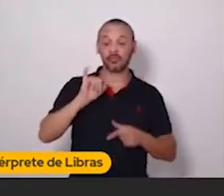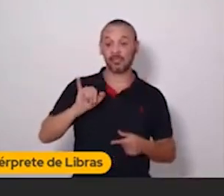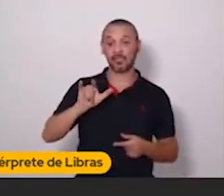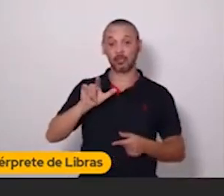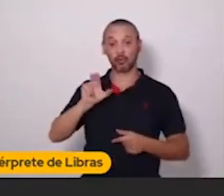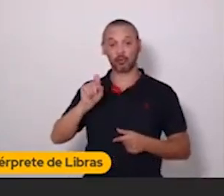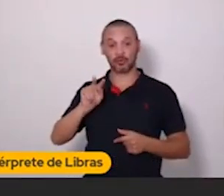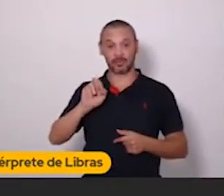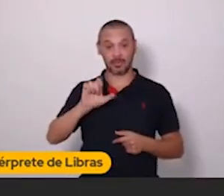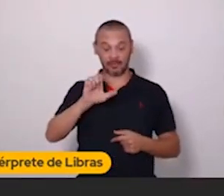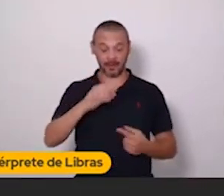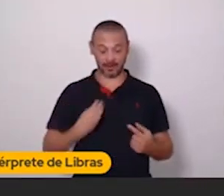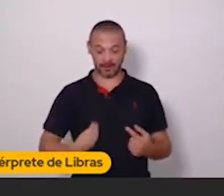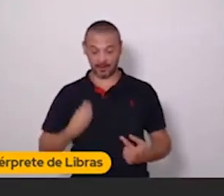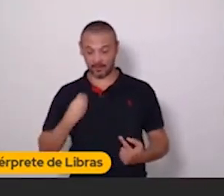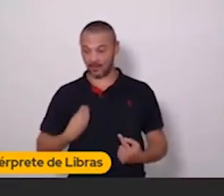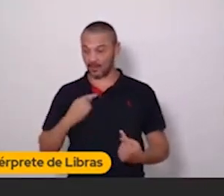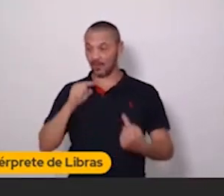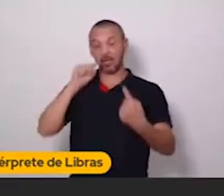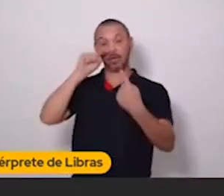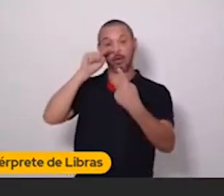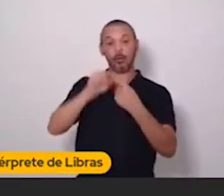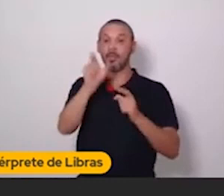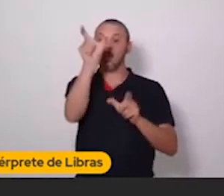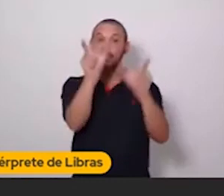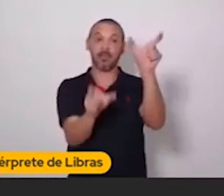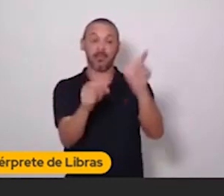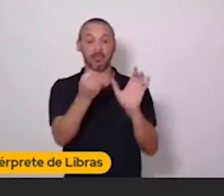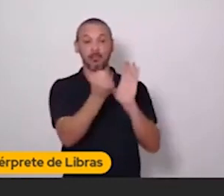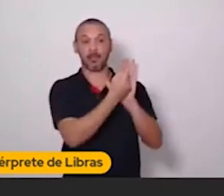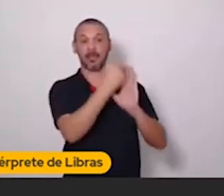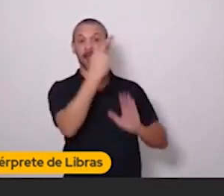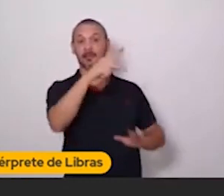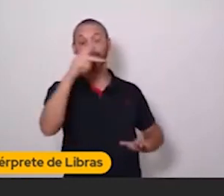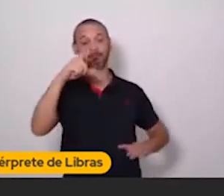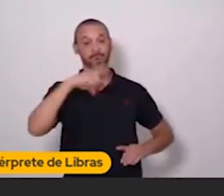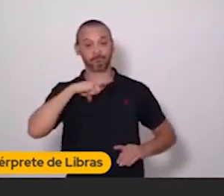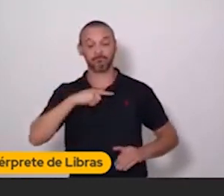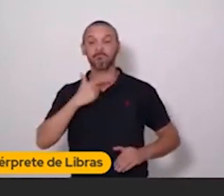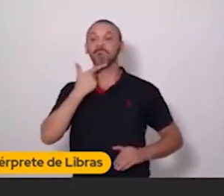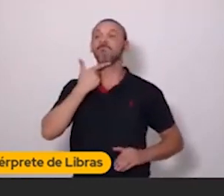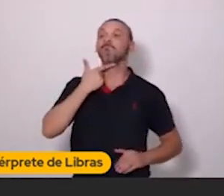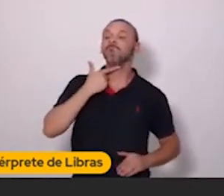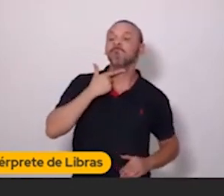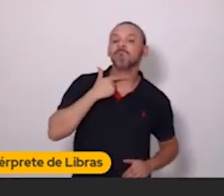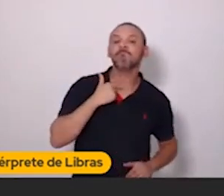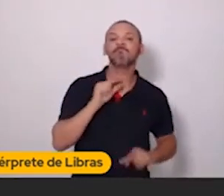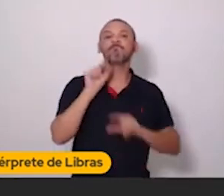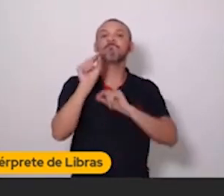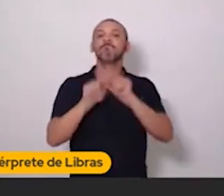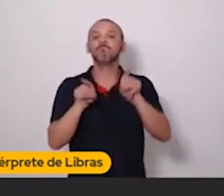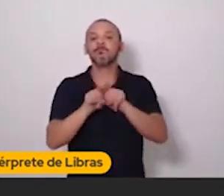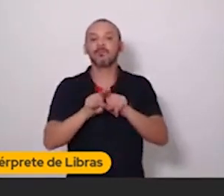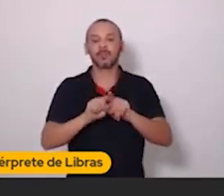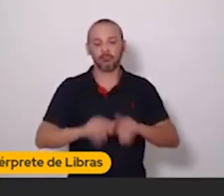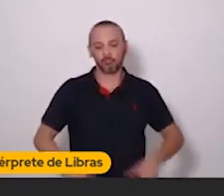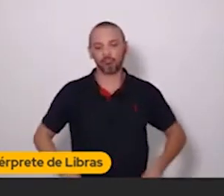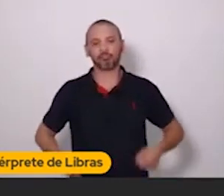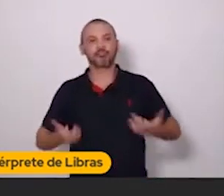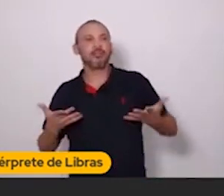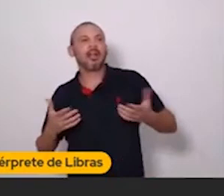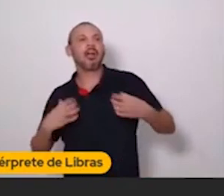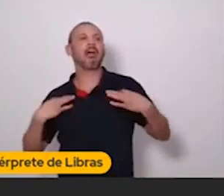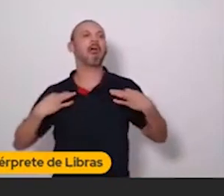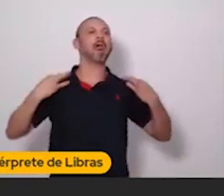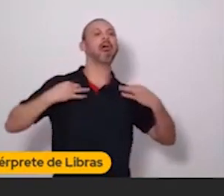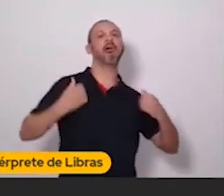um estilo de vida parecido com o estilo de vida da marca. Uma pessoa que vai querer se vestir de um jeito mais descolado. Uma